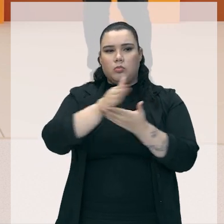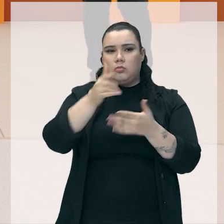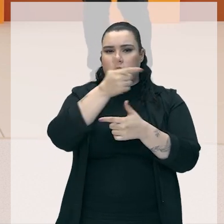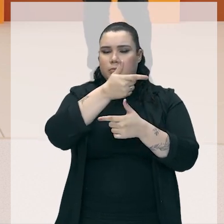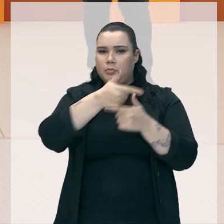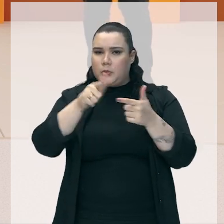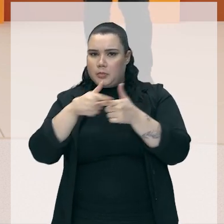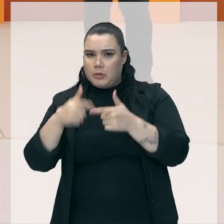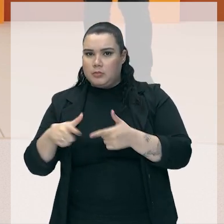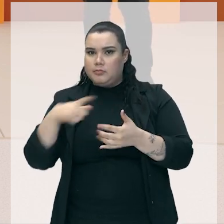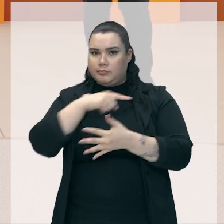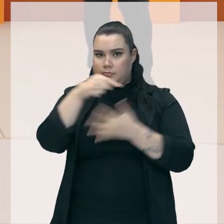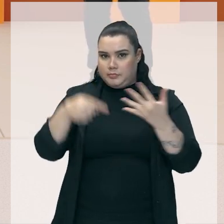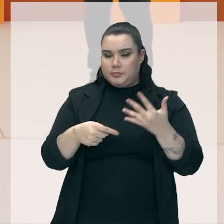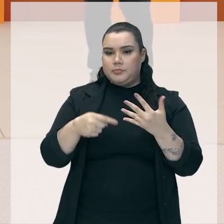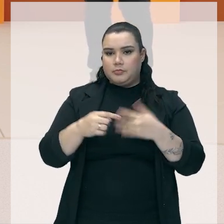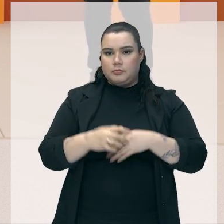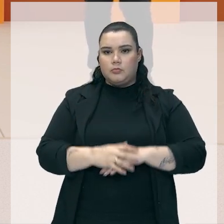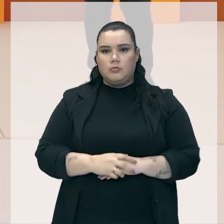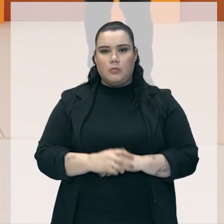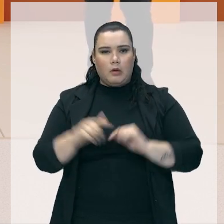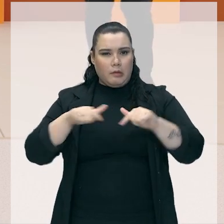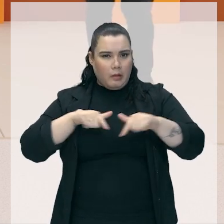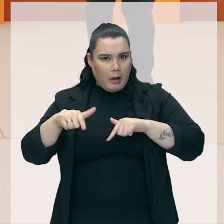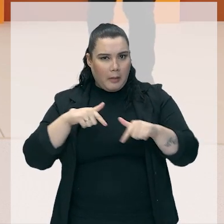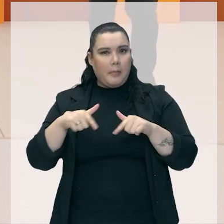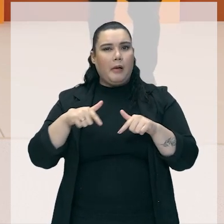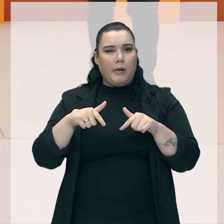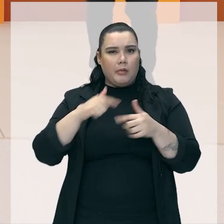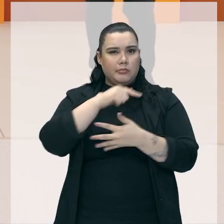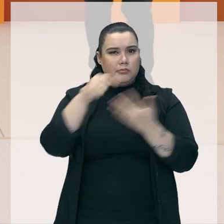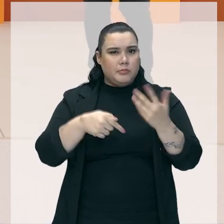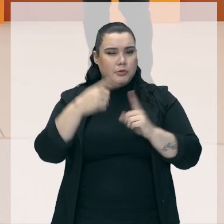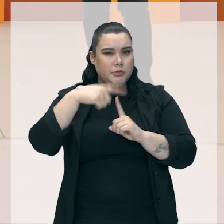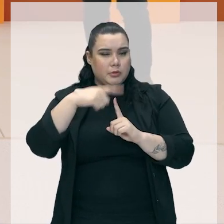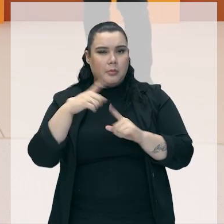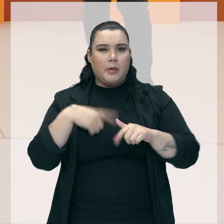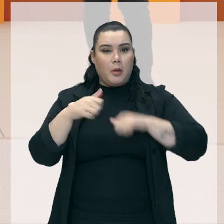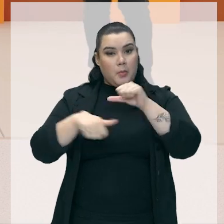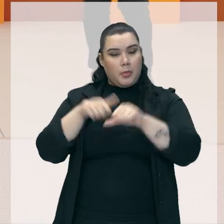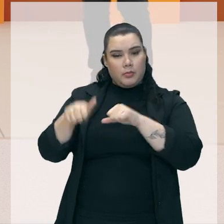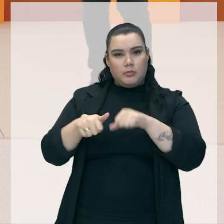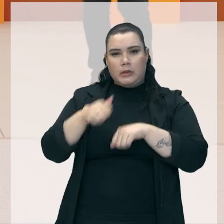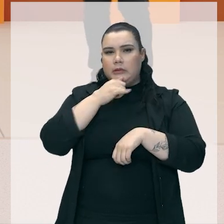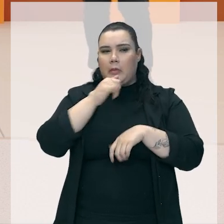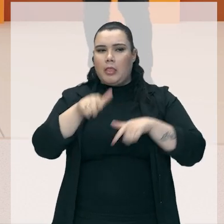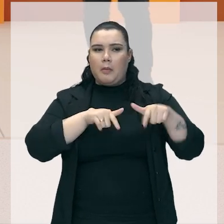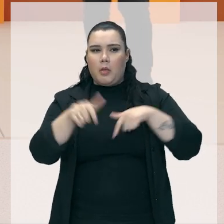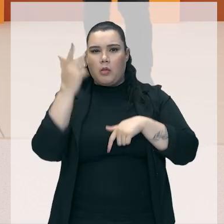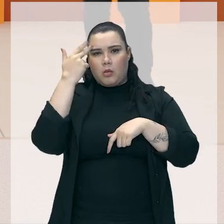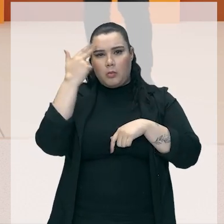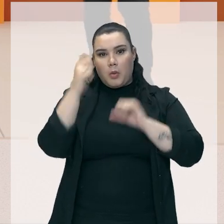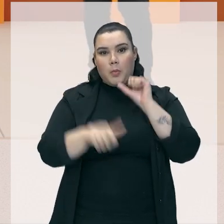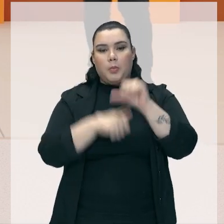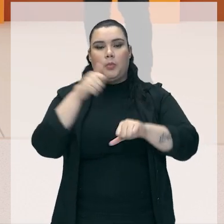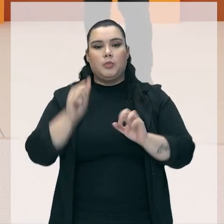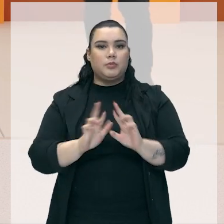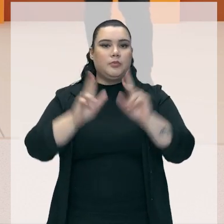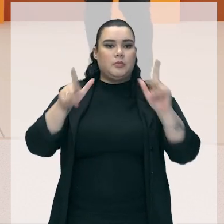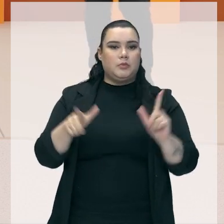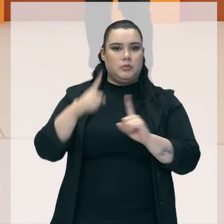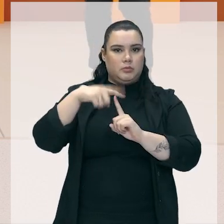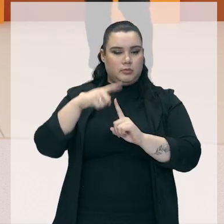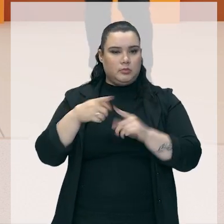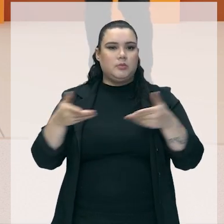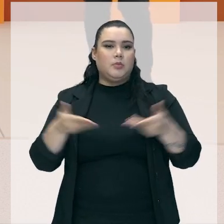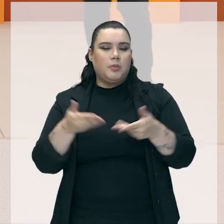por isso. Tá bom, gente? As formas de trabalho estão mudando. Até trabalhos que são tradicionais, eles estão sendo feitos de maneiras diferentes. A gente